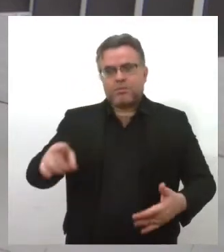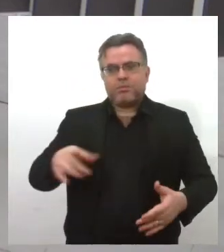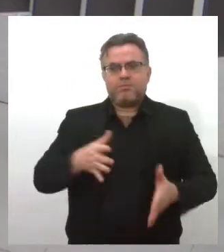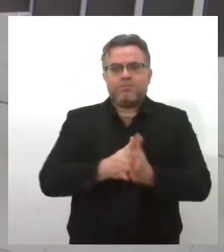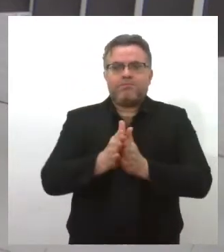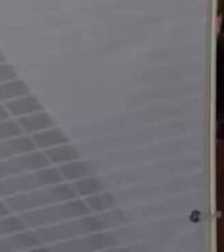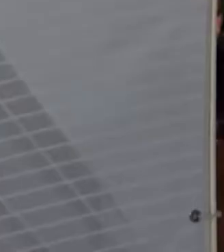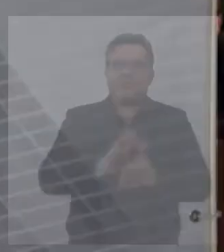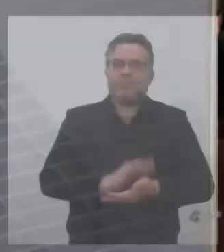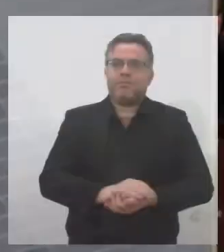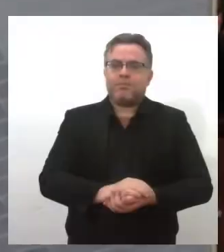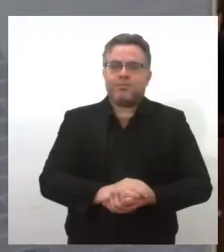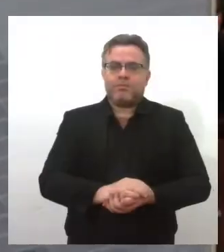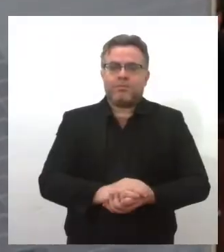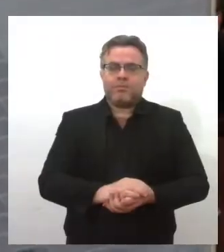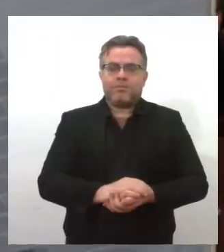cargo.